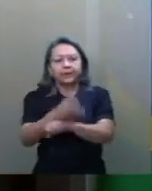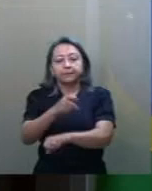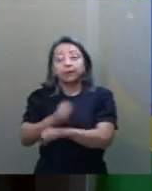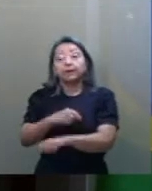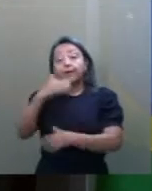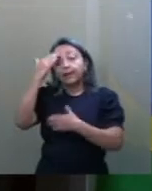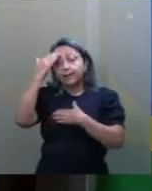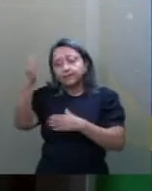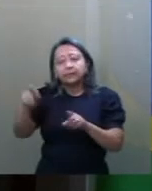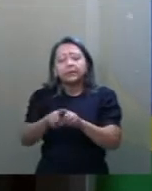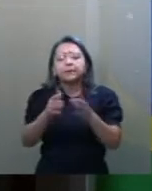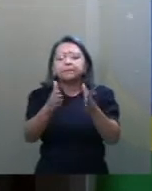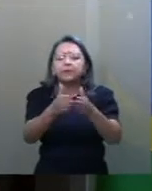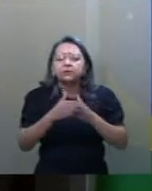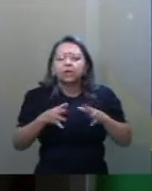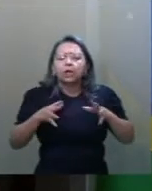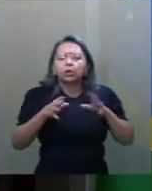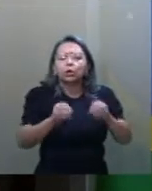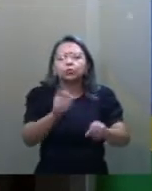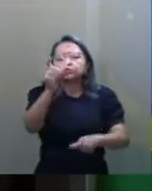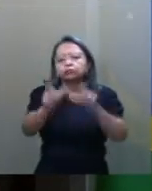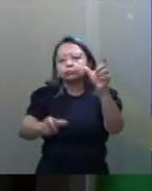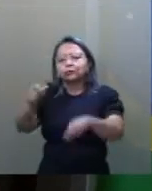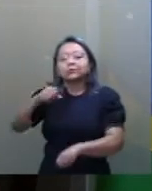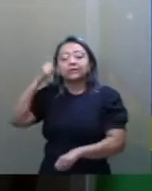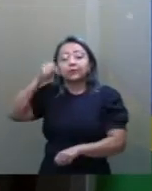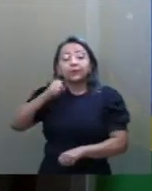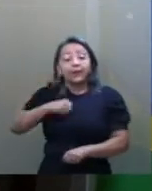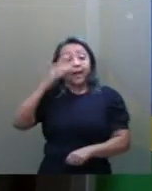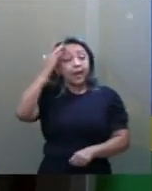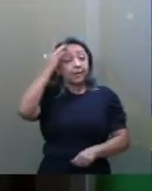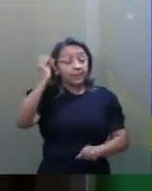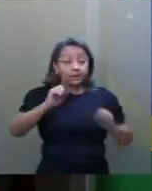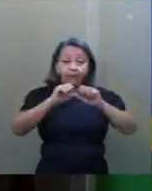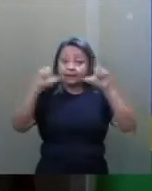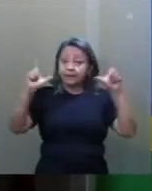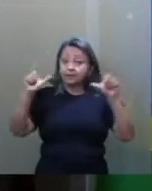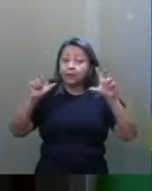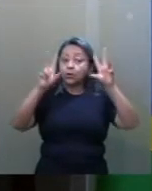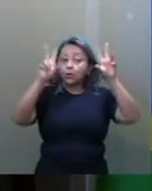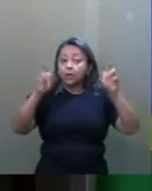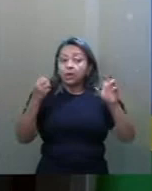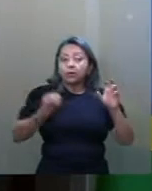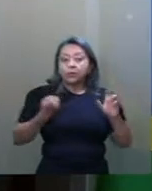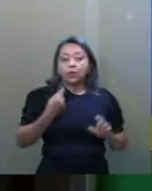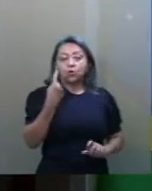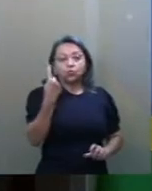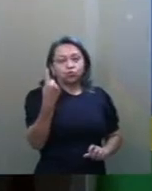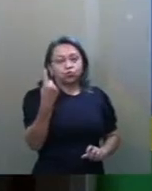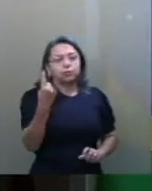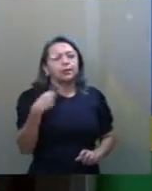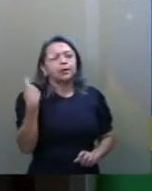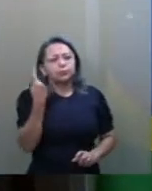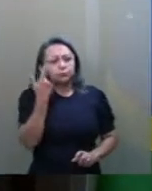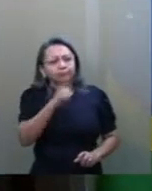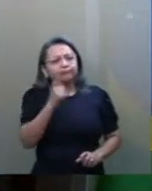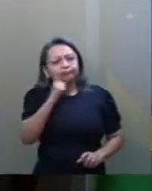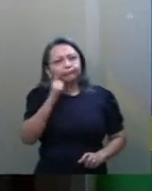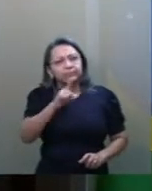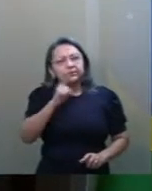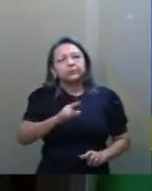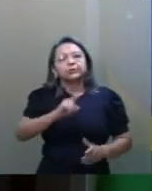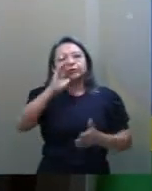pedir a todos os senadores que amanhã atentem para o item número 1, para que a gente consiga derrubar por